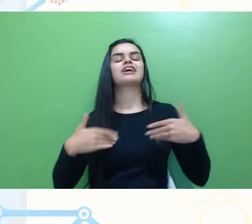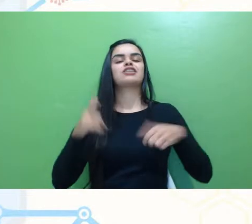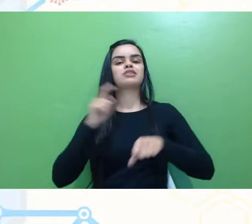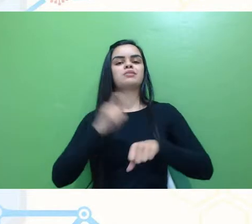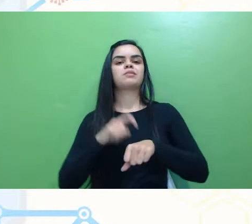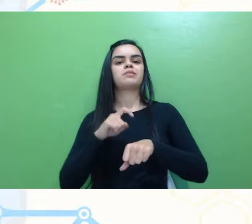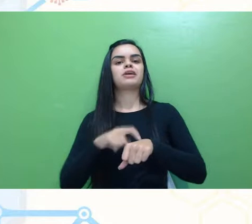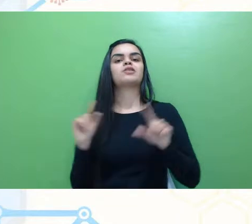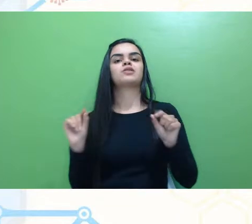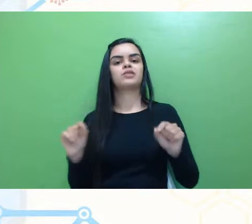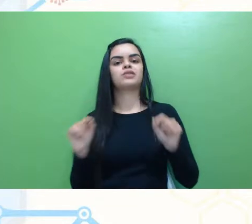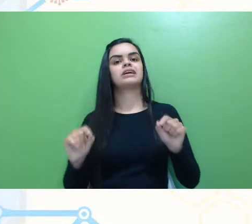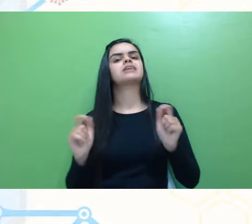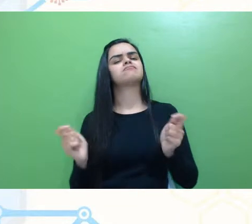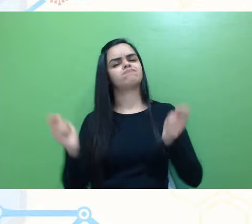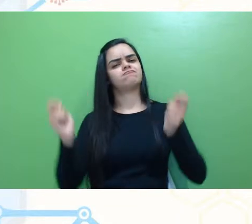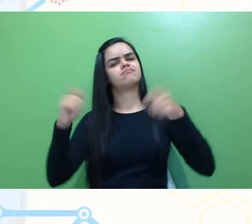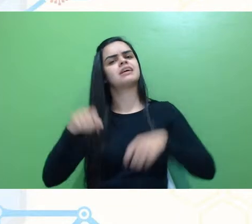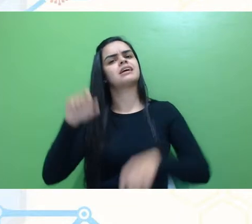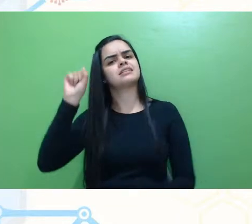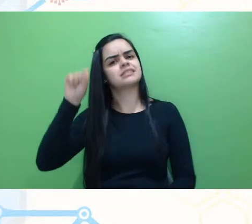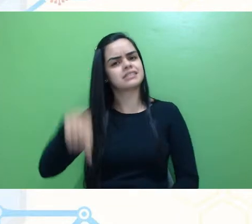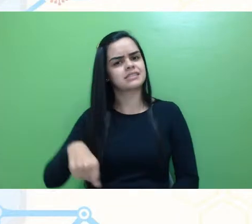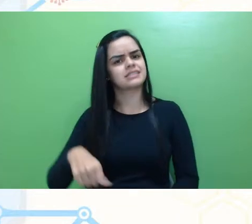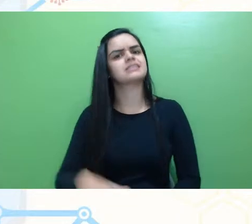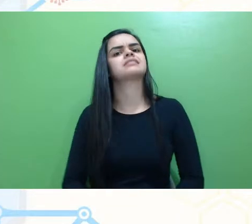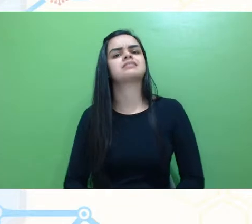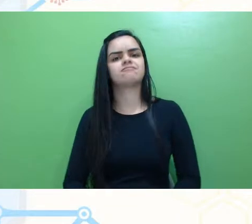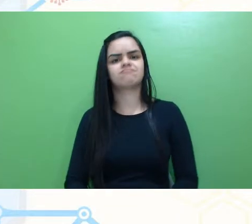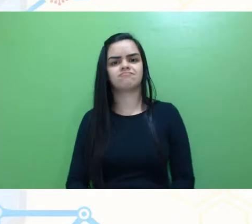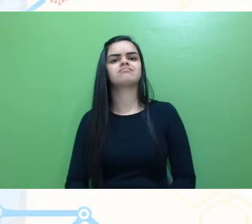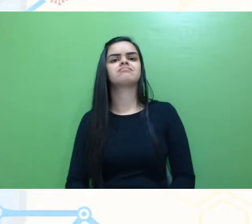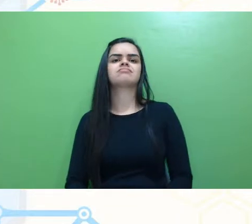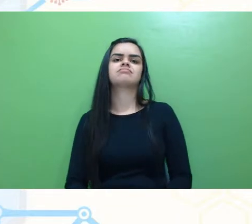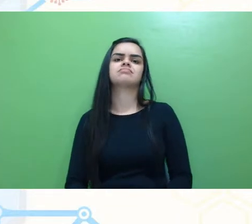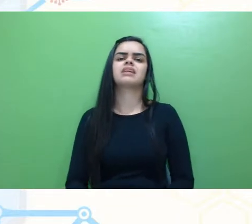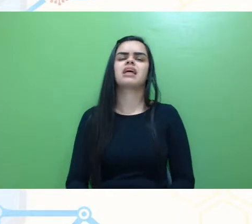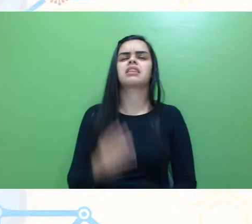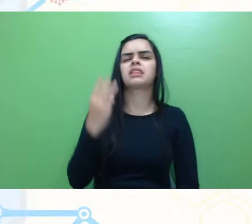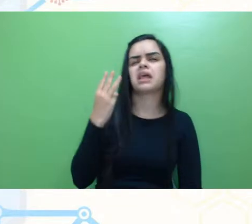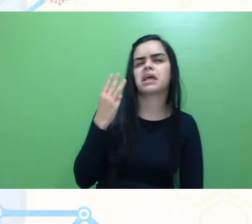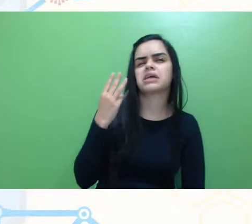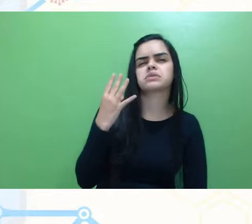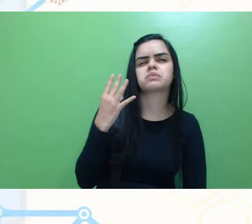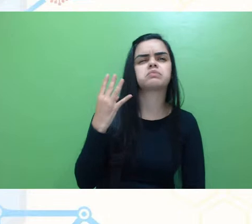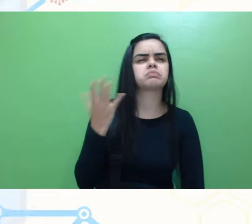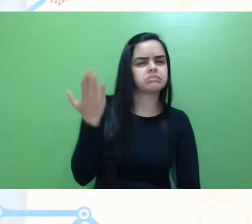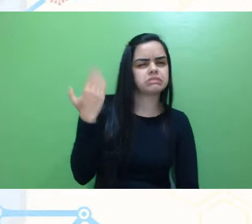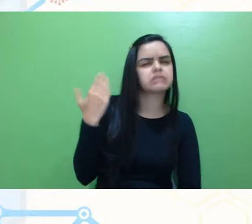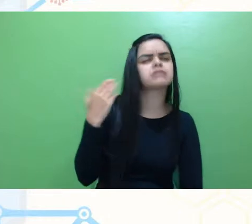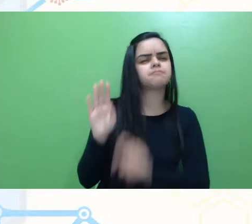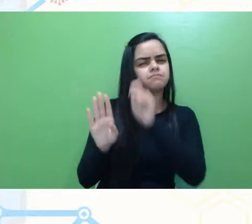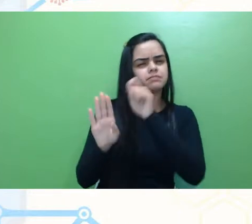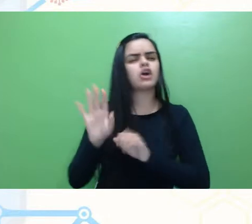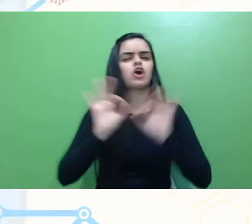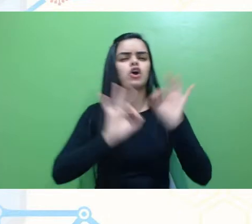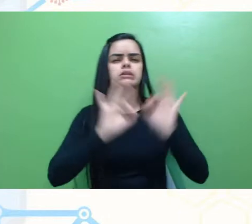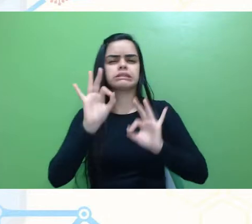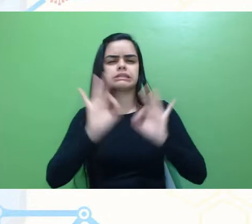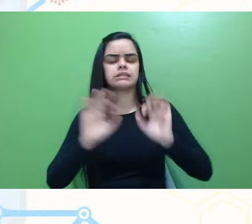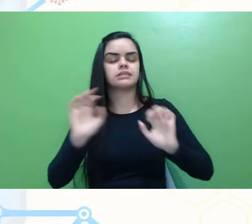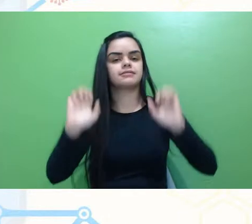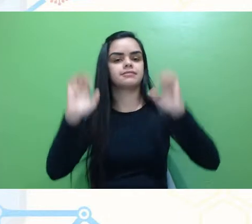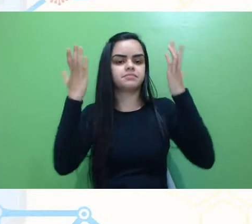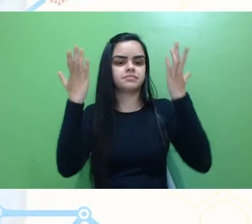isso é possível, né, algo que talvez três ou quatro meses atrás, quando a gente começou a organizar o evento,